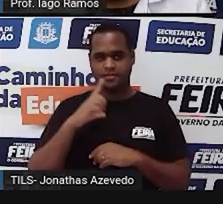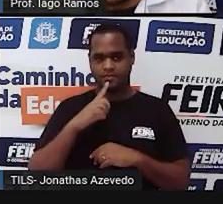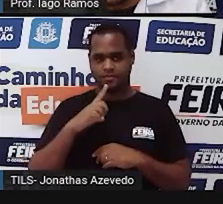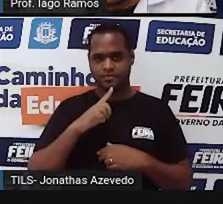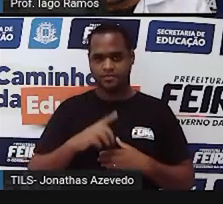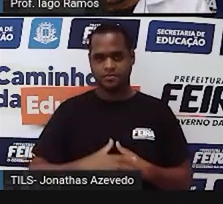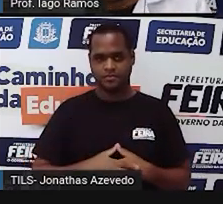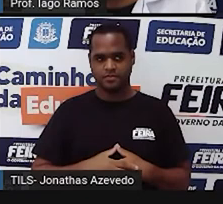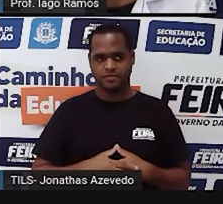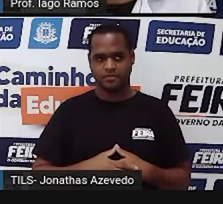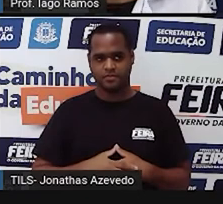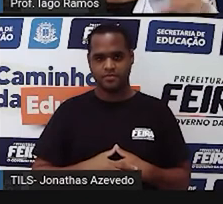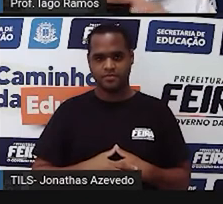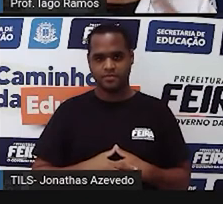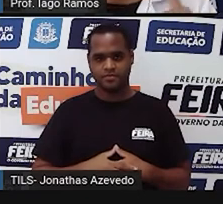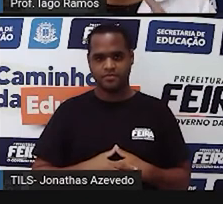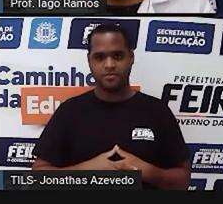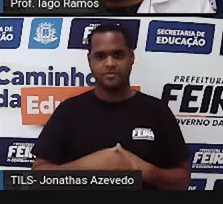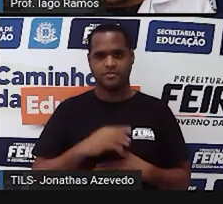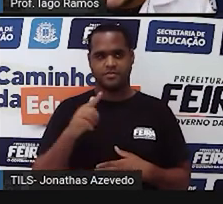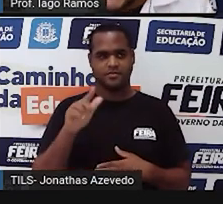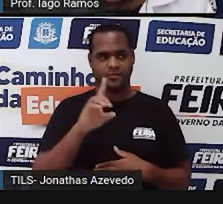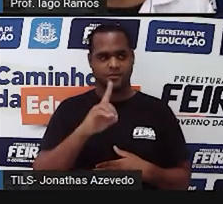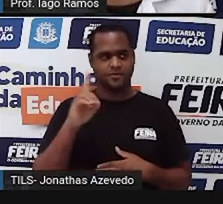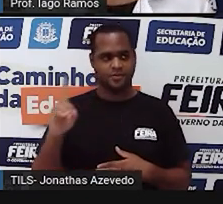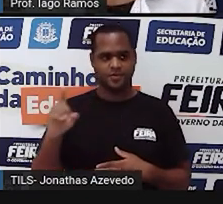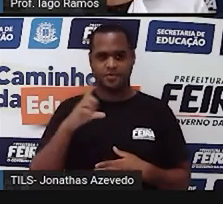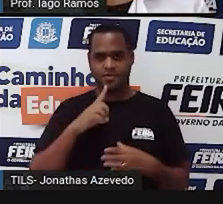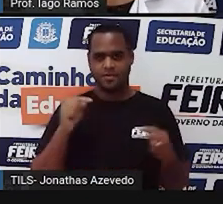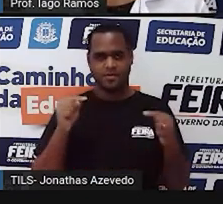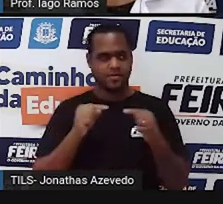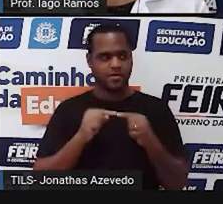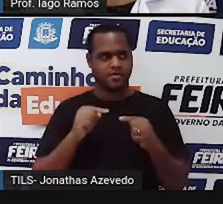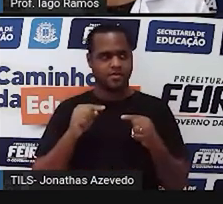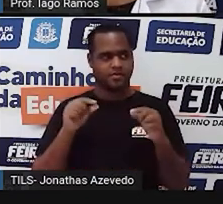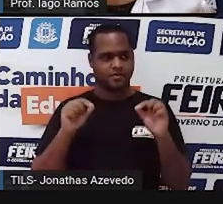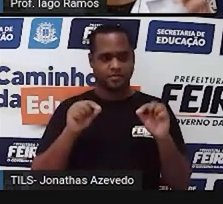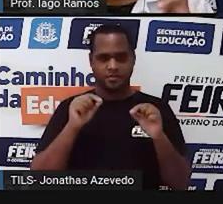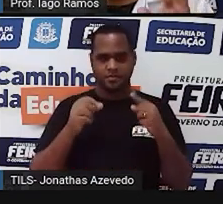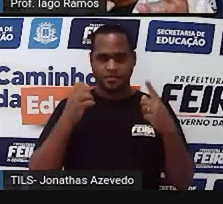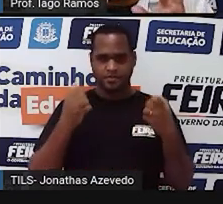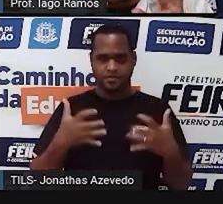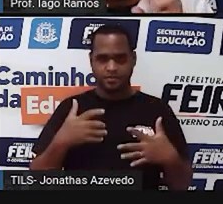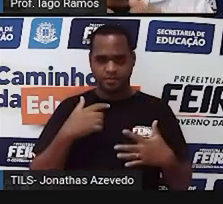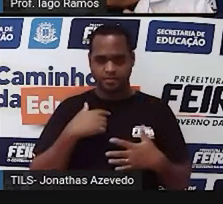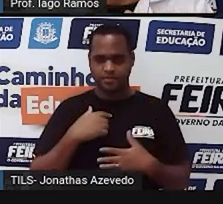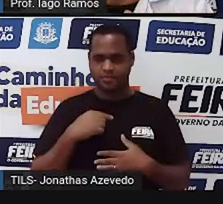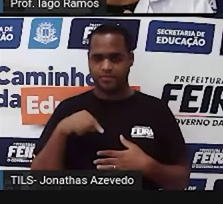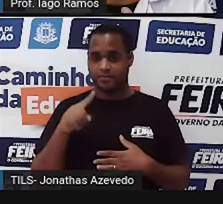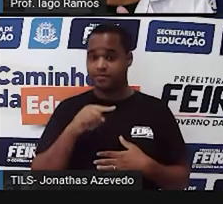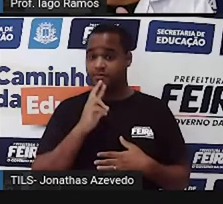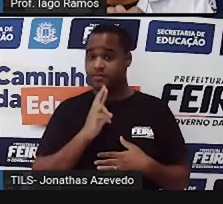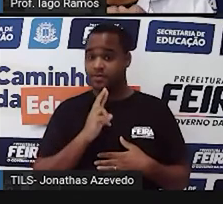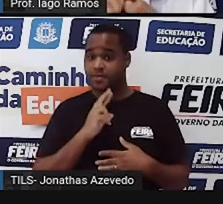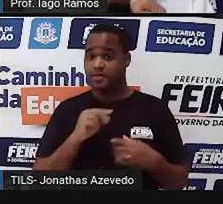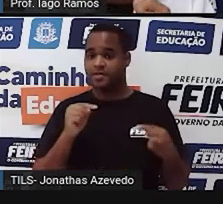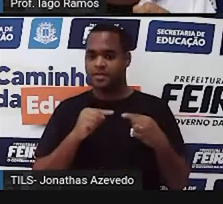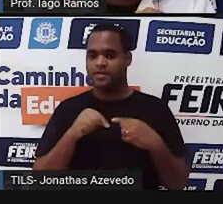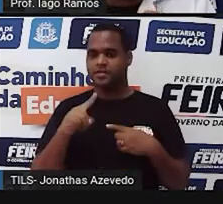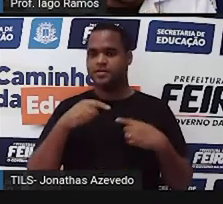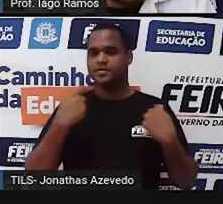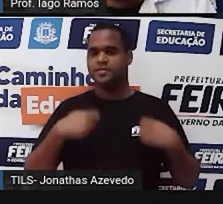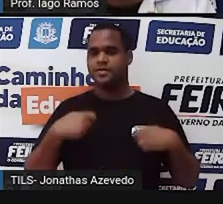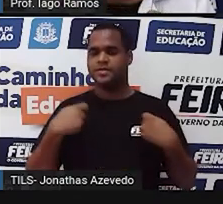direito. Só que nessa situação aqui, a gente vai precisar ir um